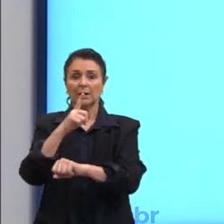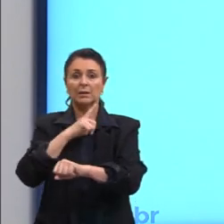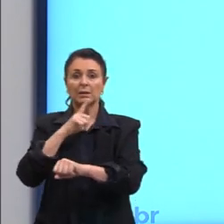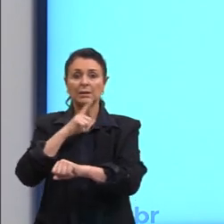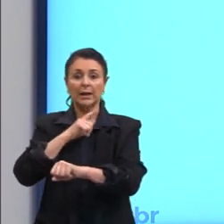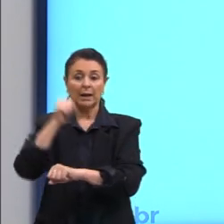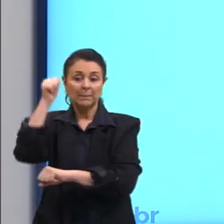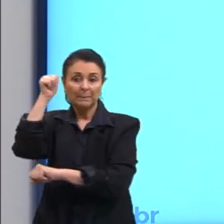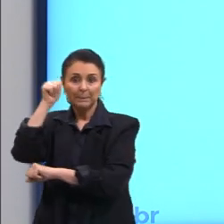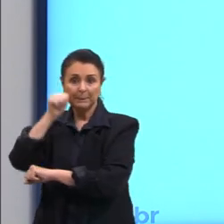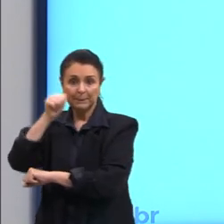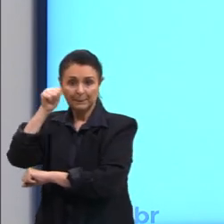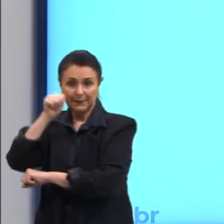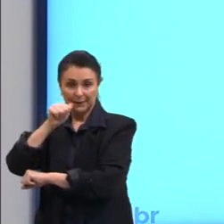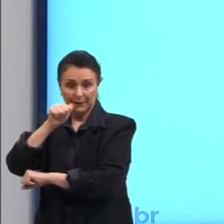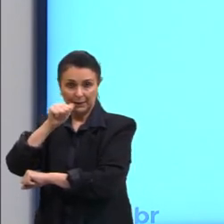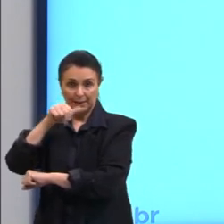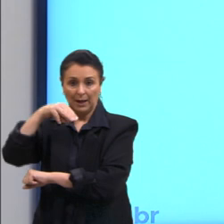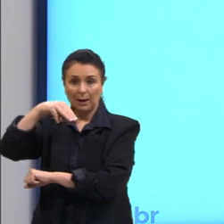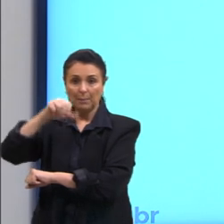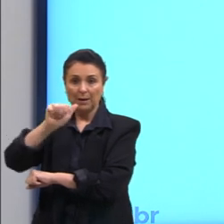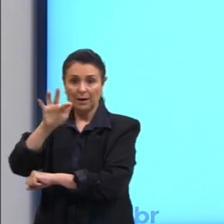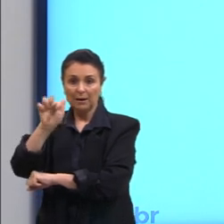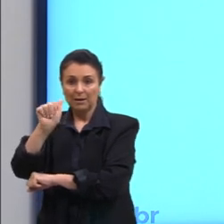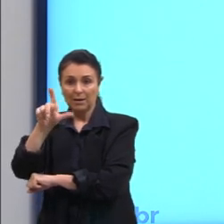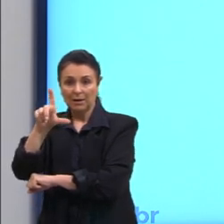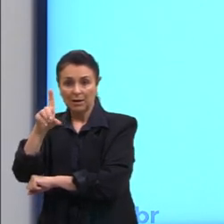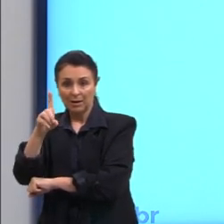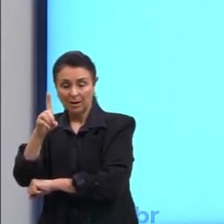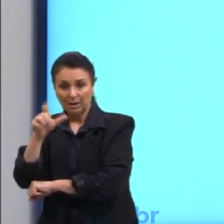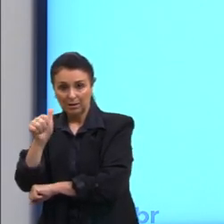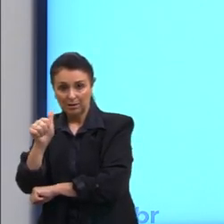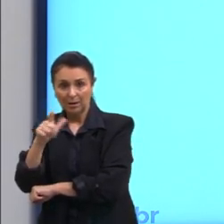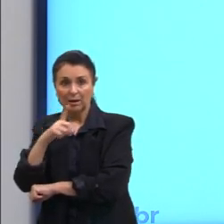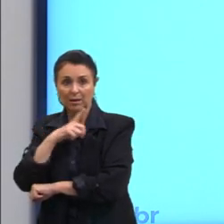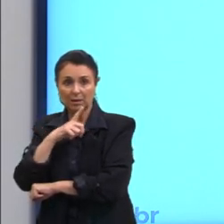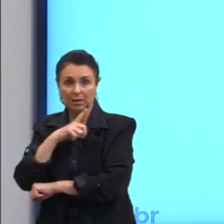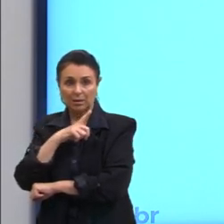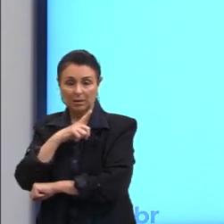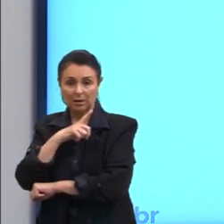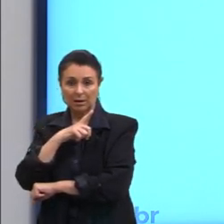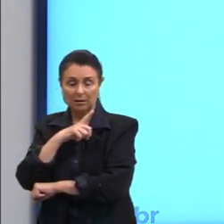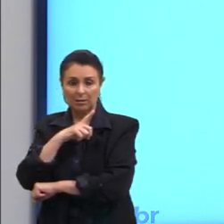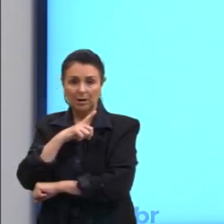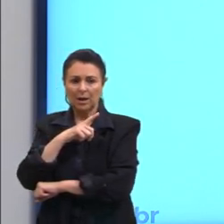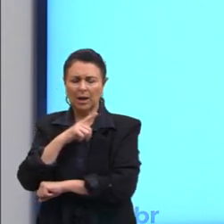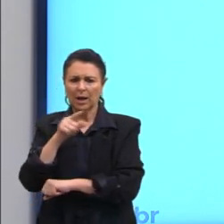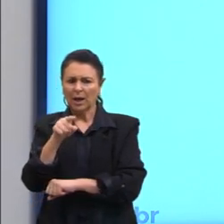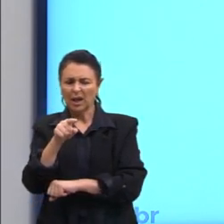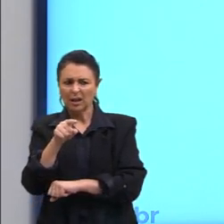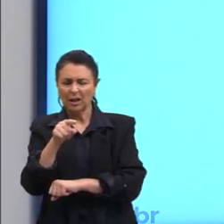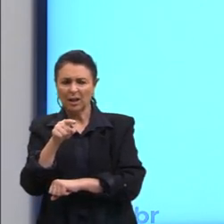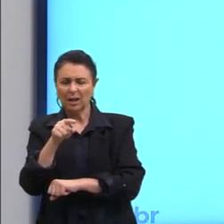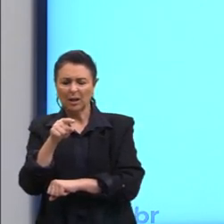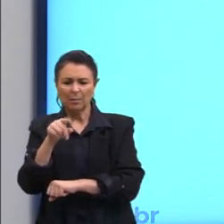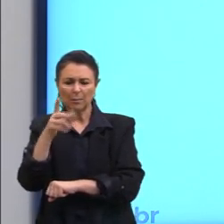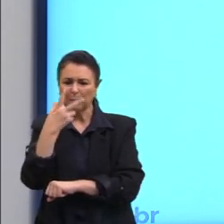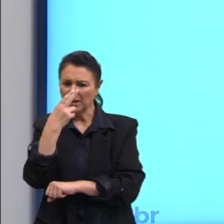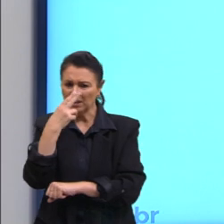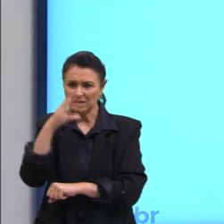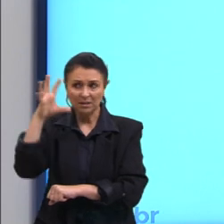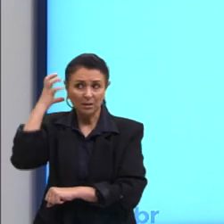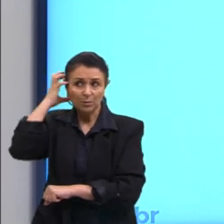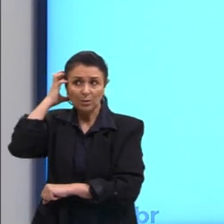Mafalda, se nós formos analisar primeiro a imagem, nós temos a Mafalda, dá para perceber que ela está escutando o